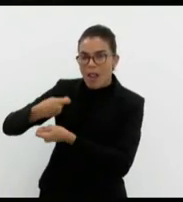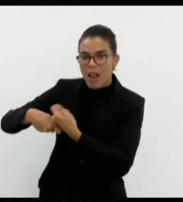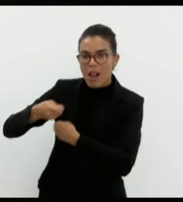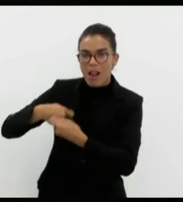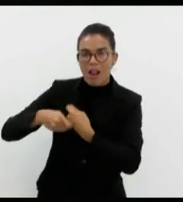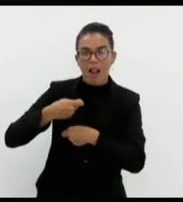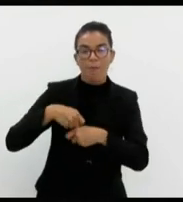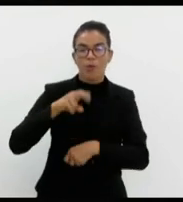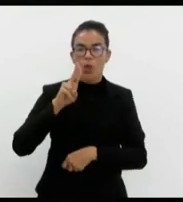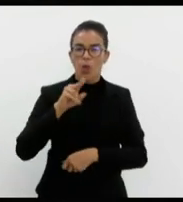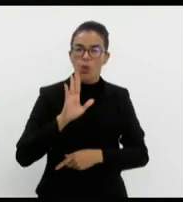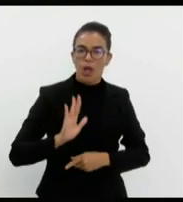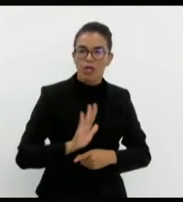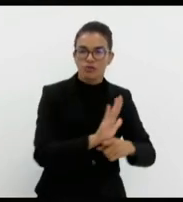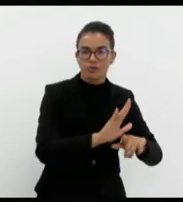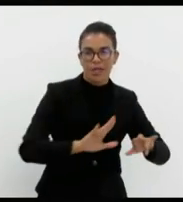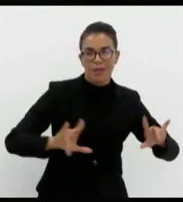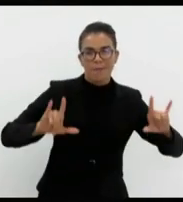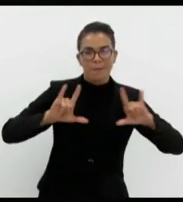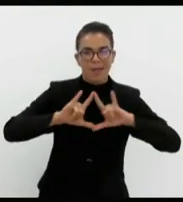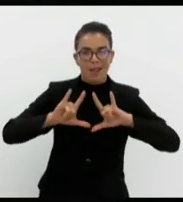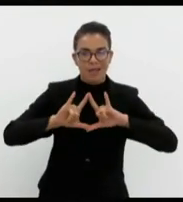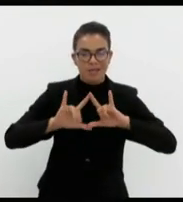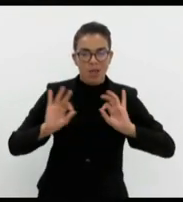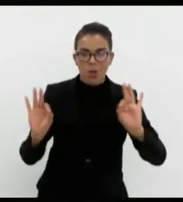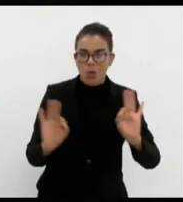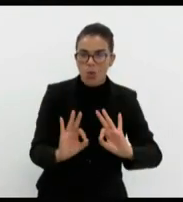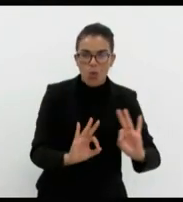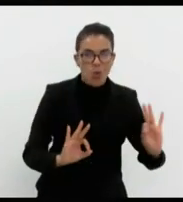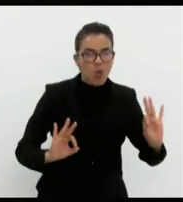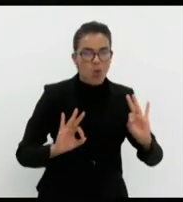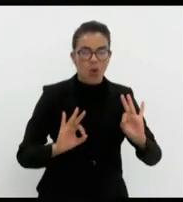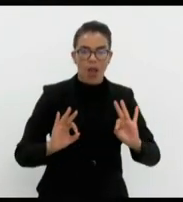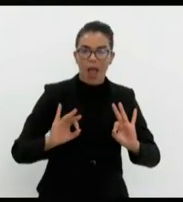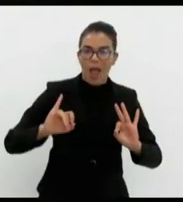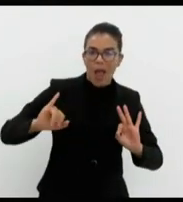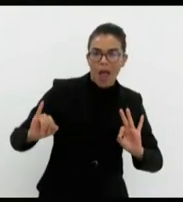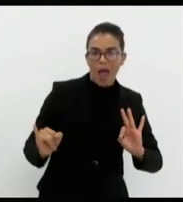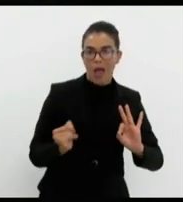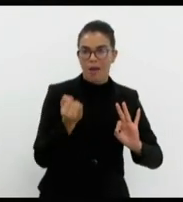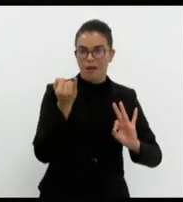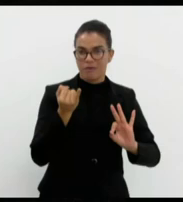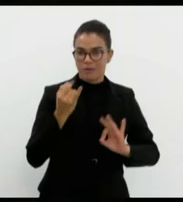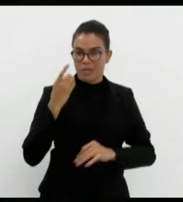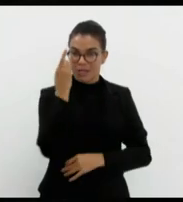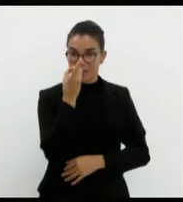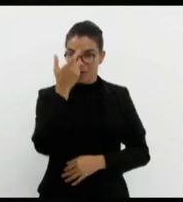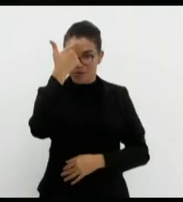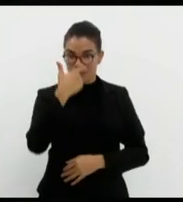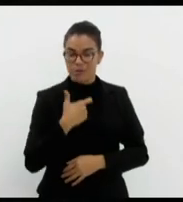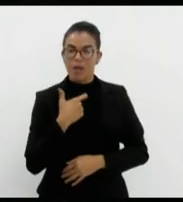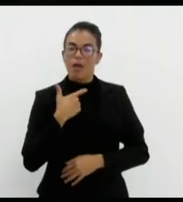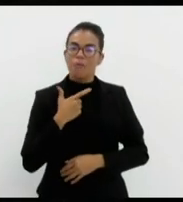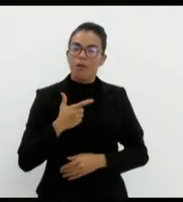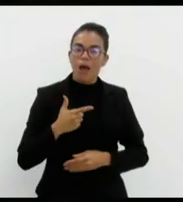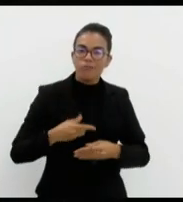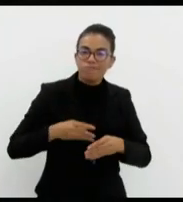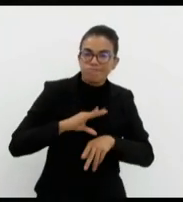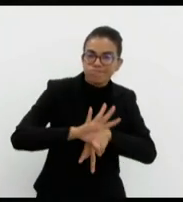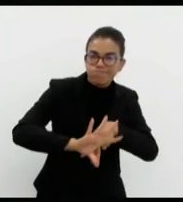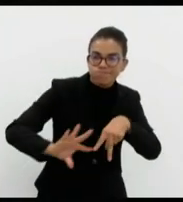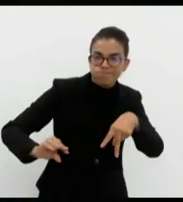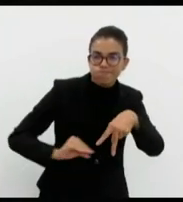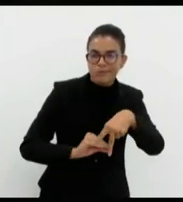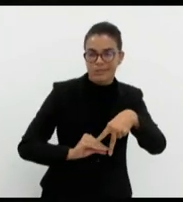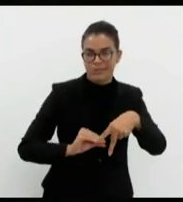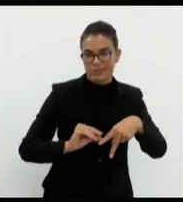fui braço de milícia, como dito por aí. Também nunca utilizei meu mandato para interferir na política de segurança pública, porque todos